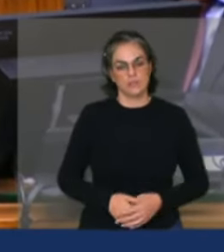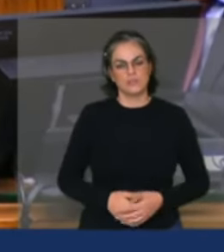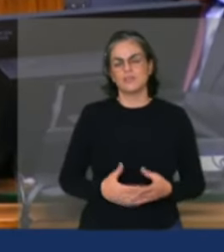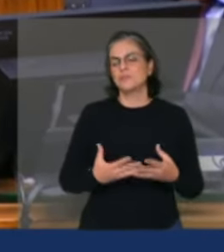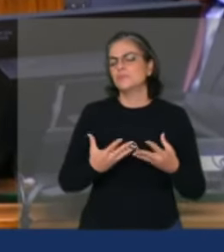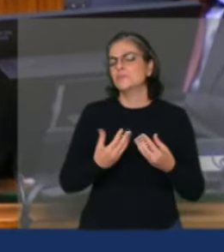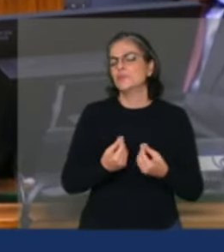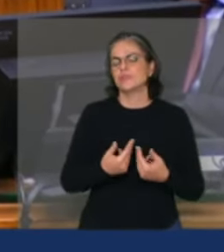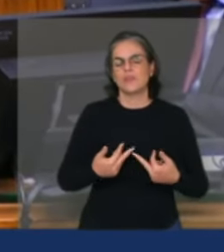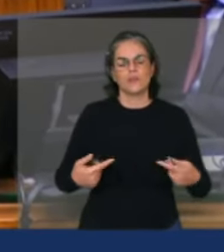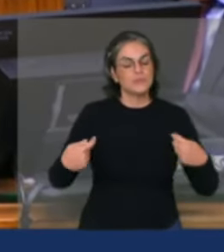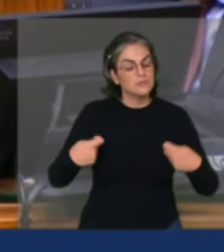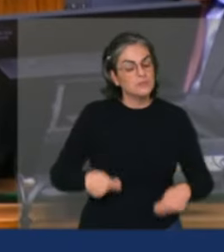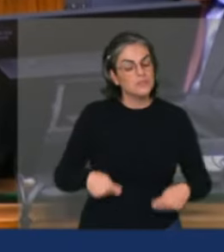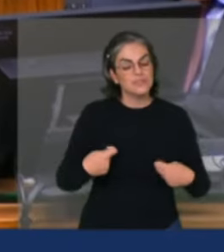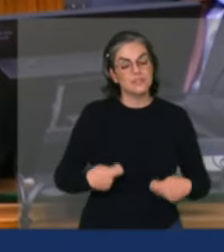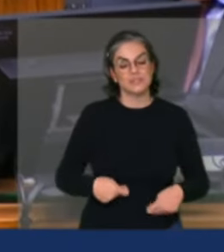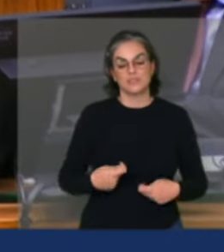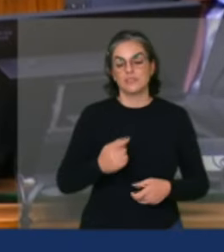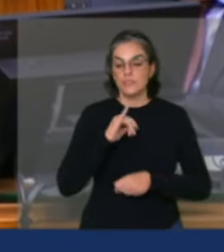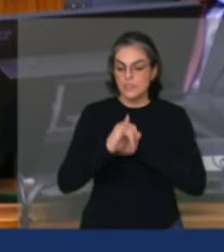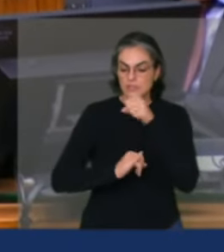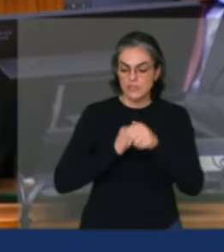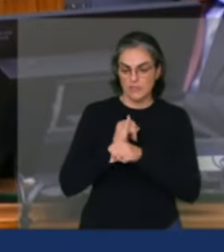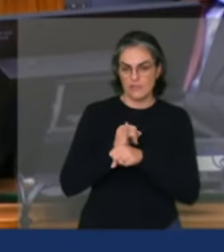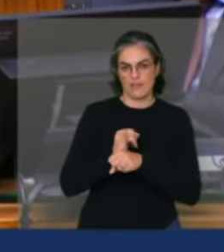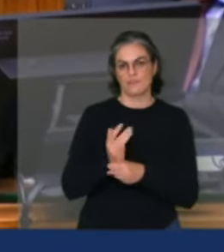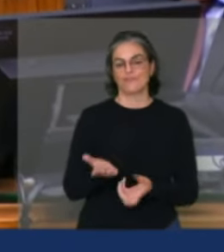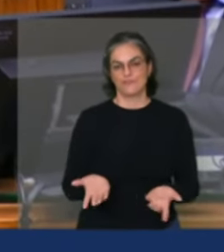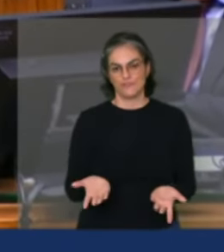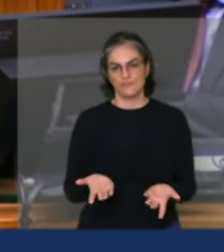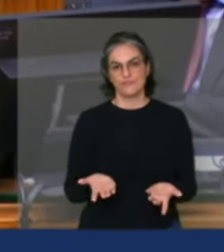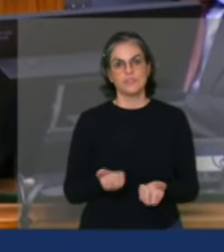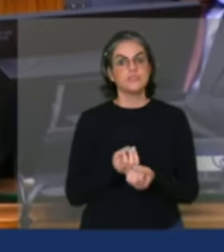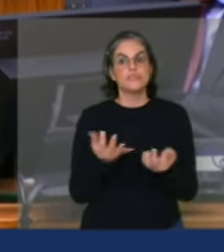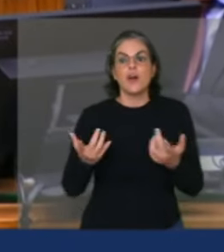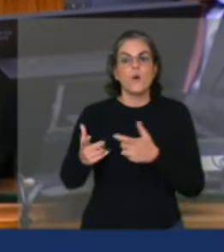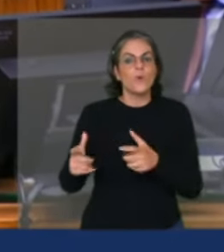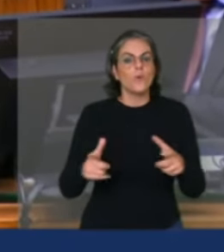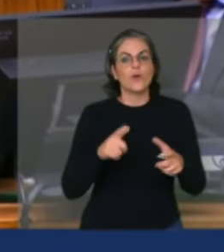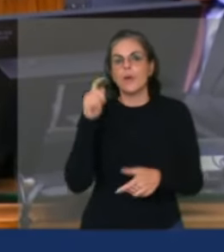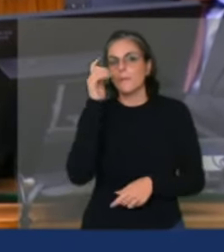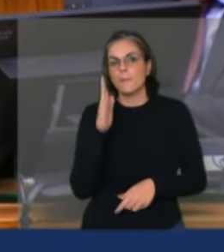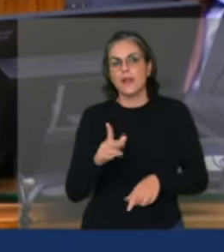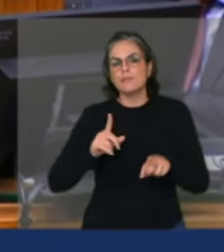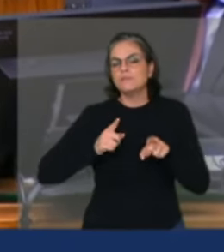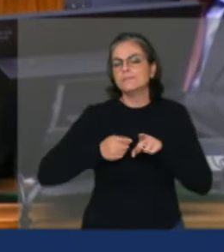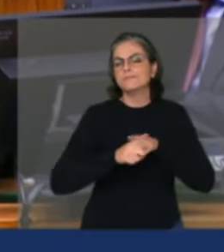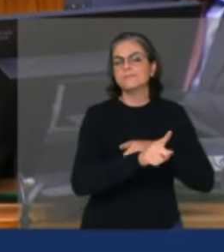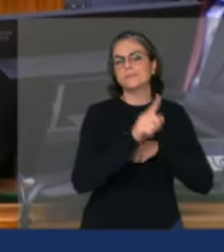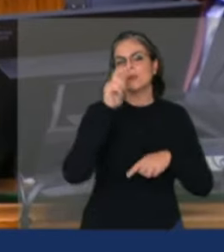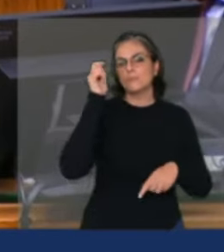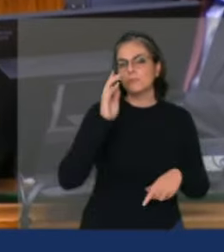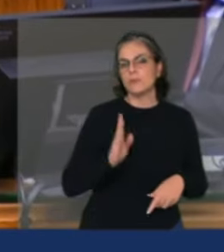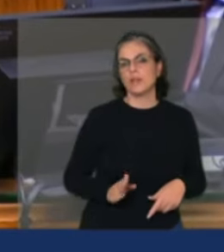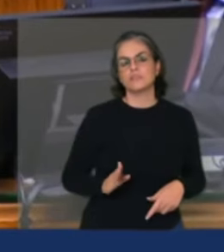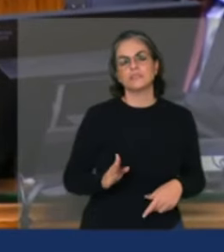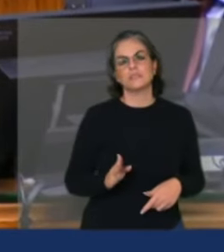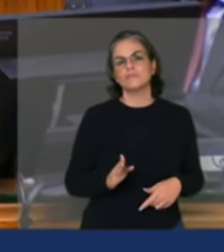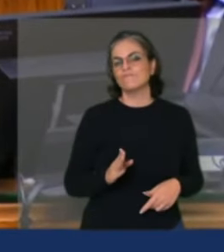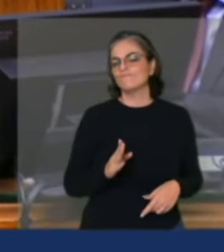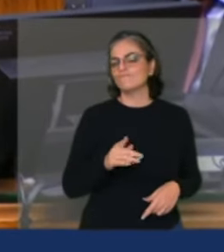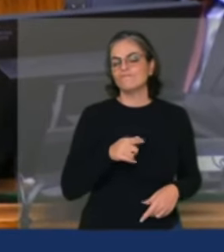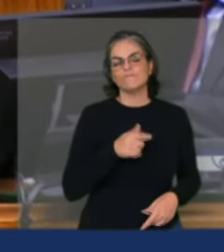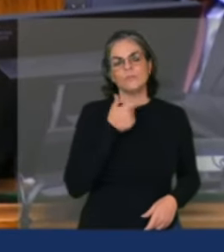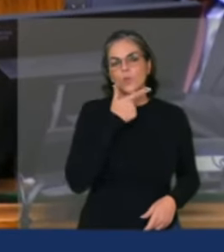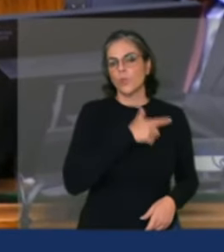precisa discutir internet quantos lugares do nosso Brasil rincões do nosso Brasil prezado Heitor que você não consegue